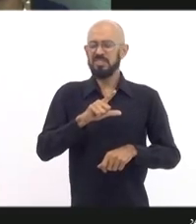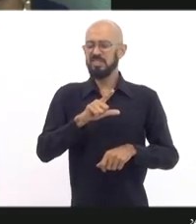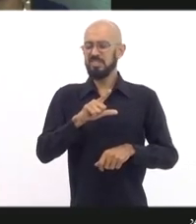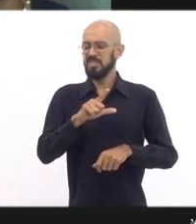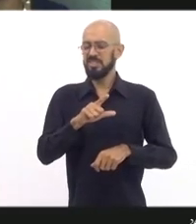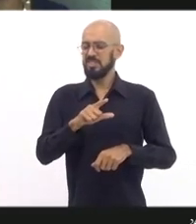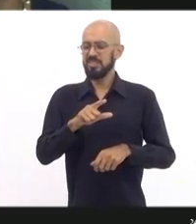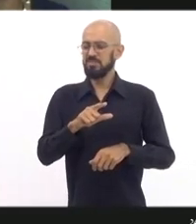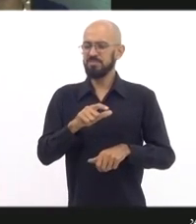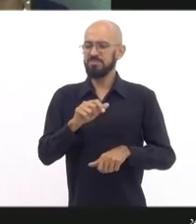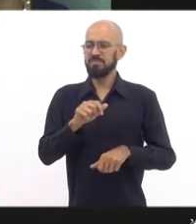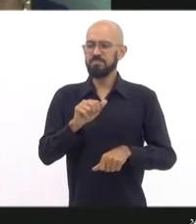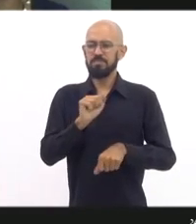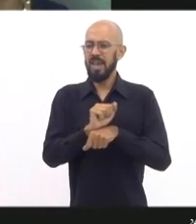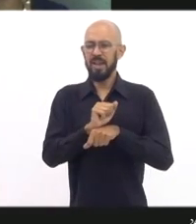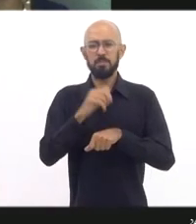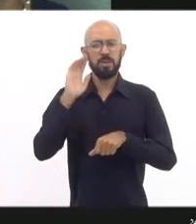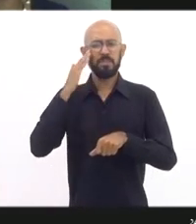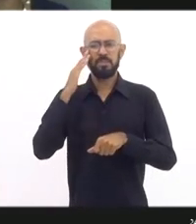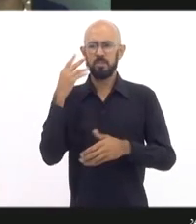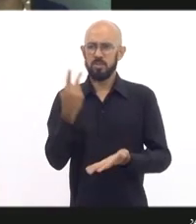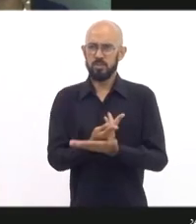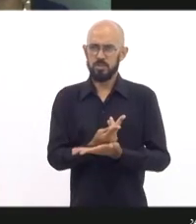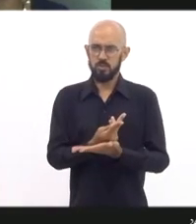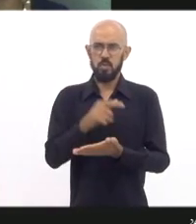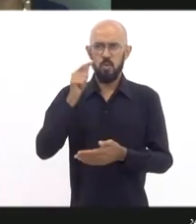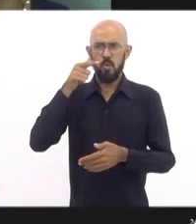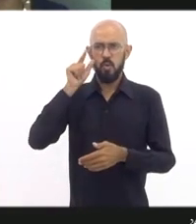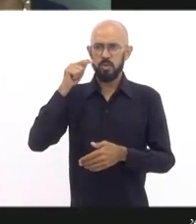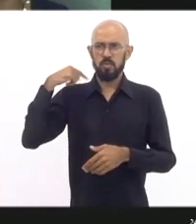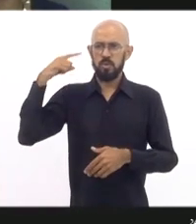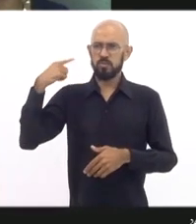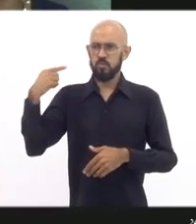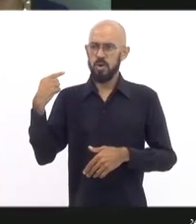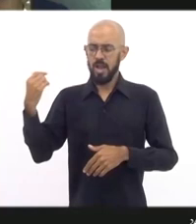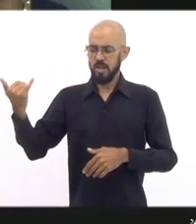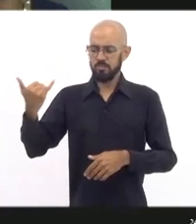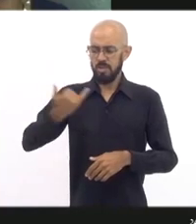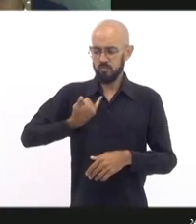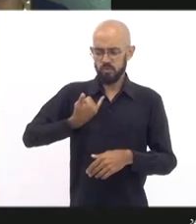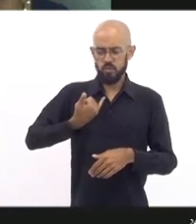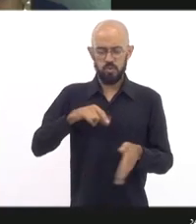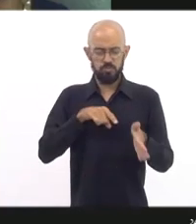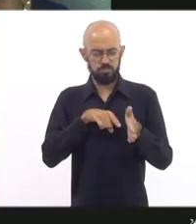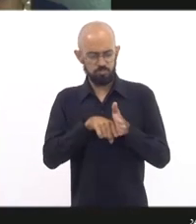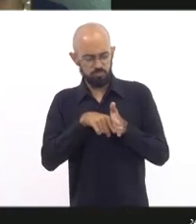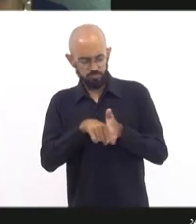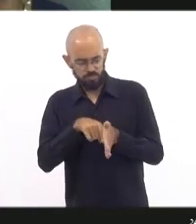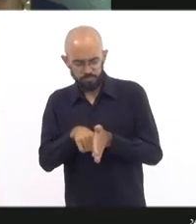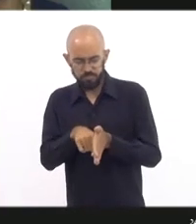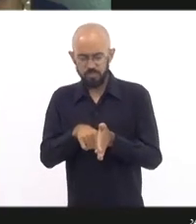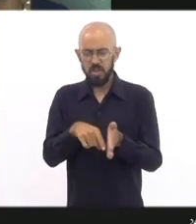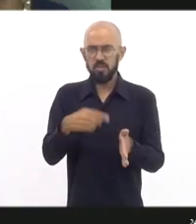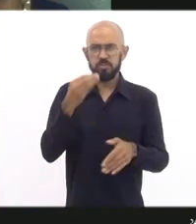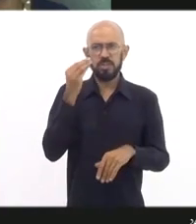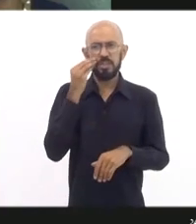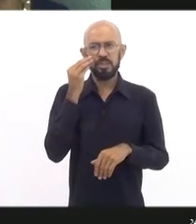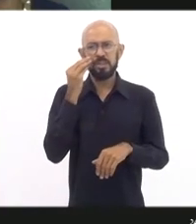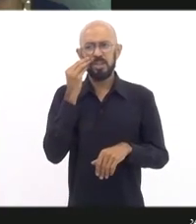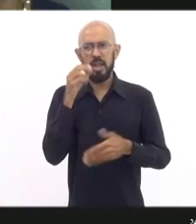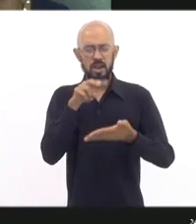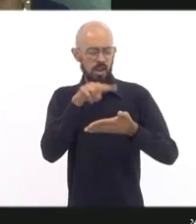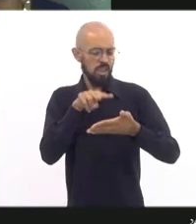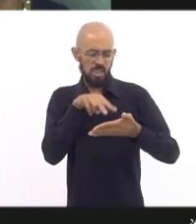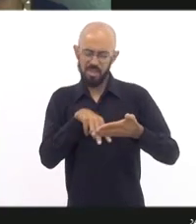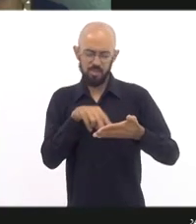ontem, um advogado passou para mim o laudo, né, da perícia, eu fui tentar ler e